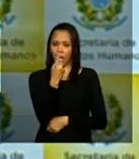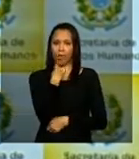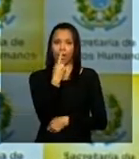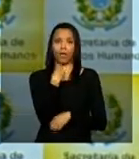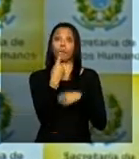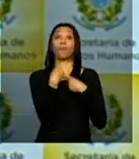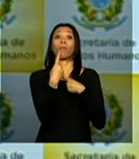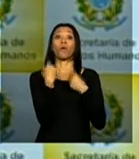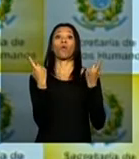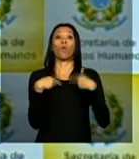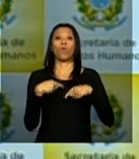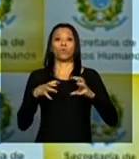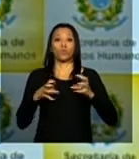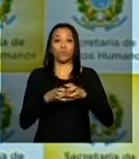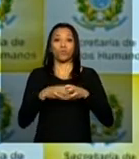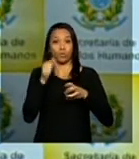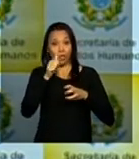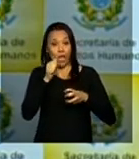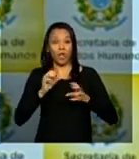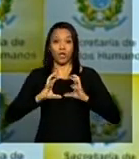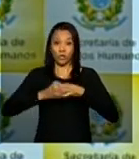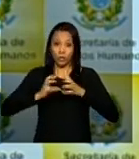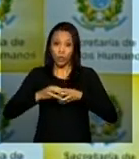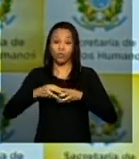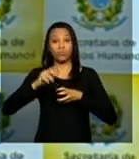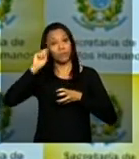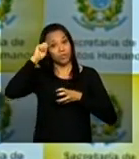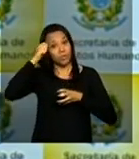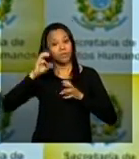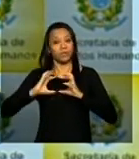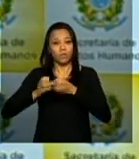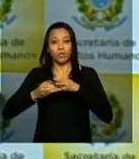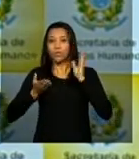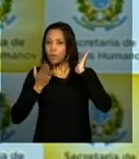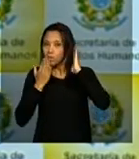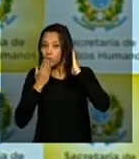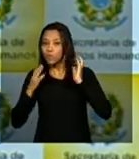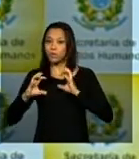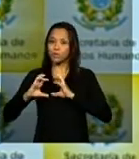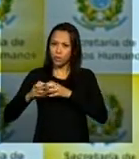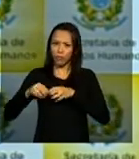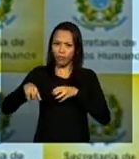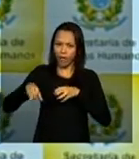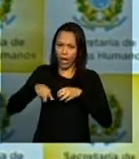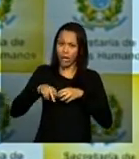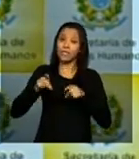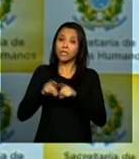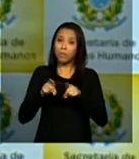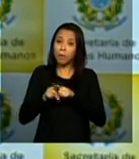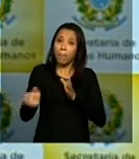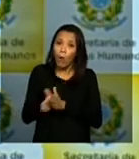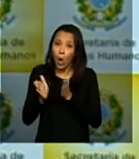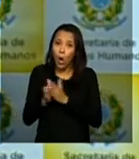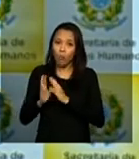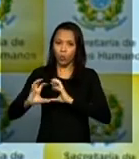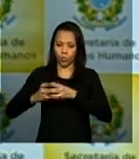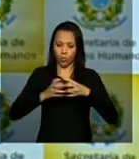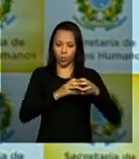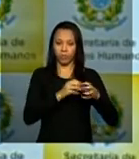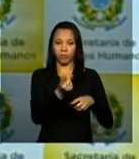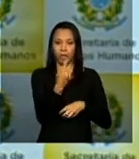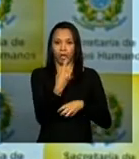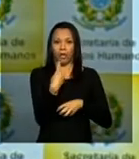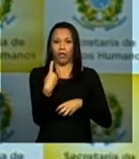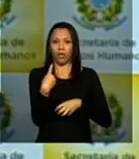mulheres contra os negros os índios os nortistas e os pobres no nosso país